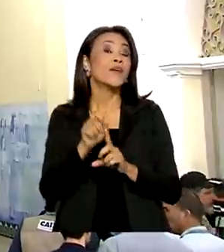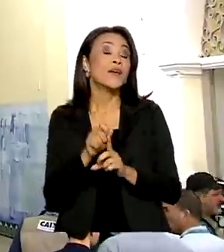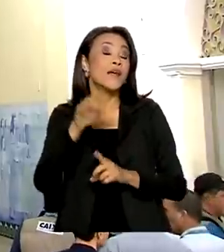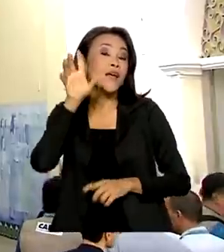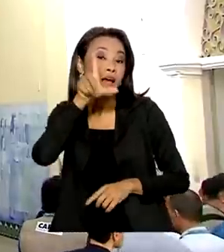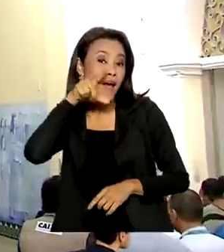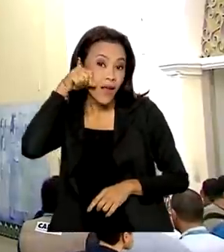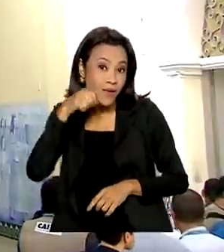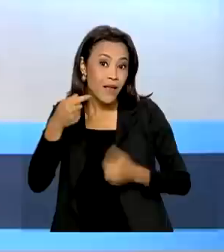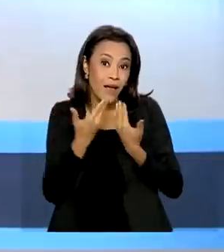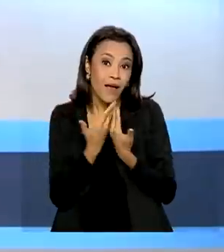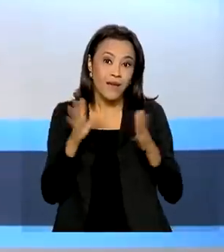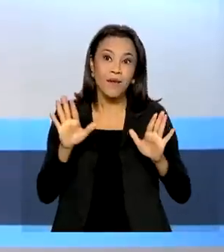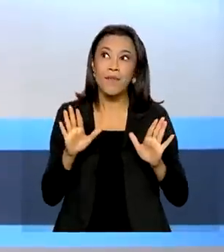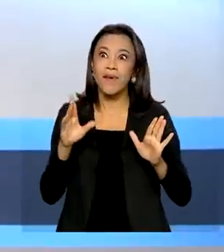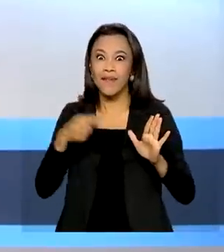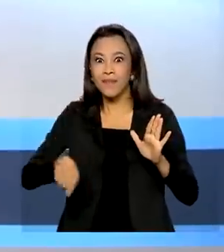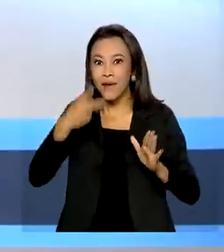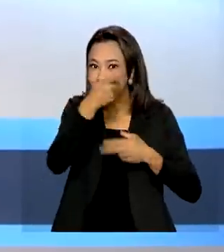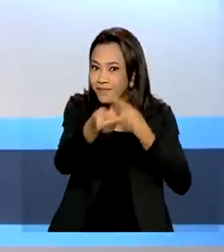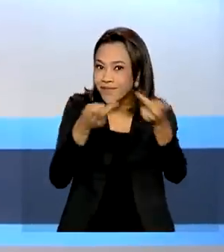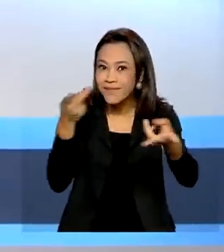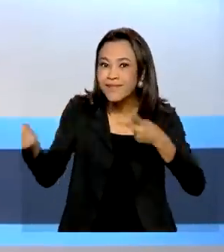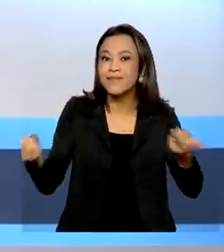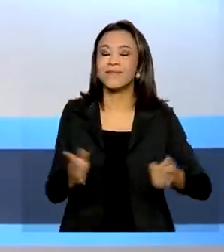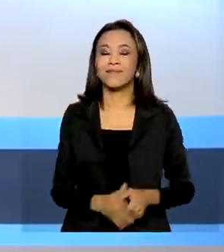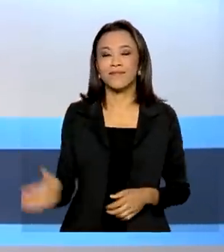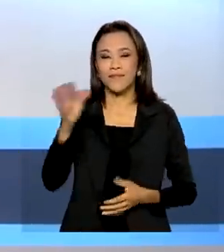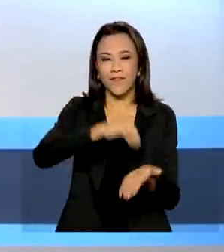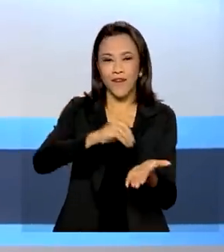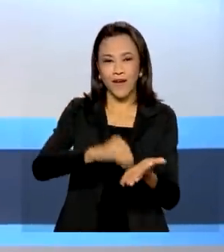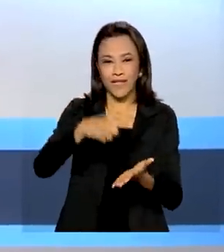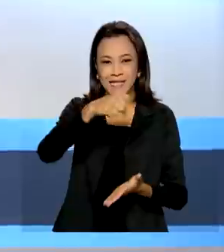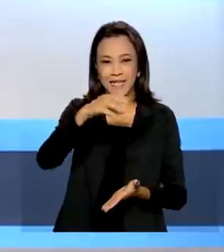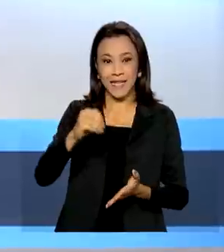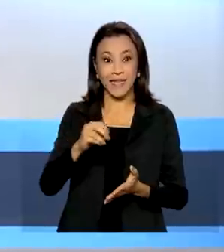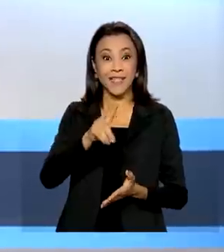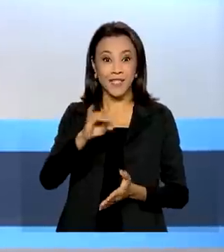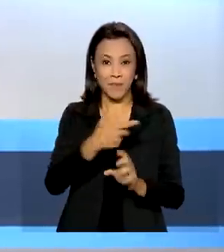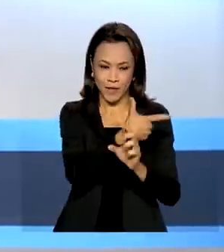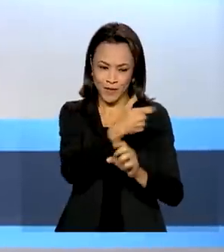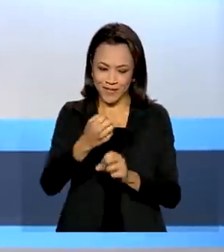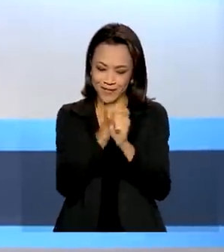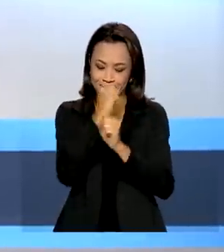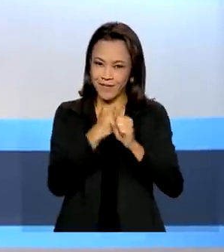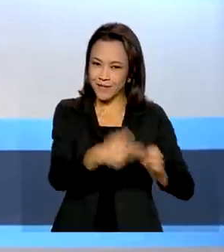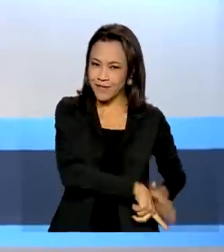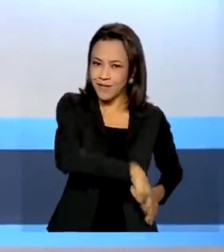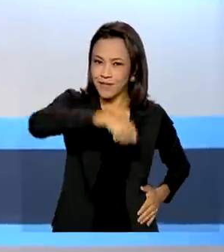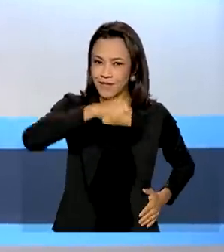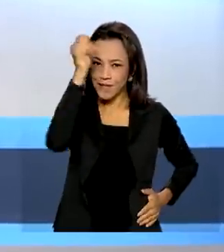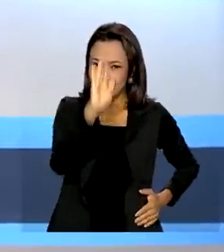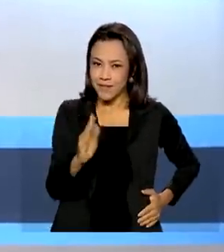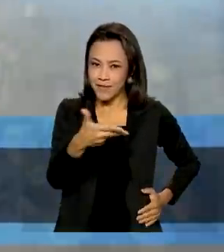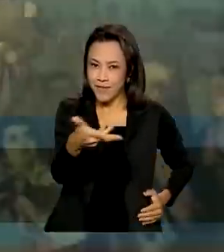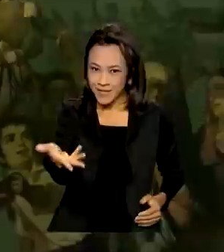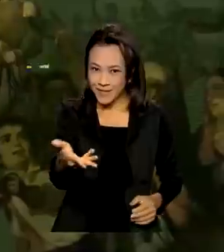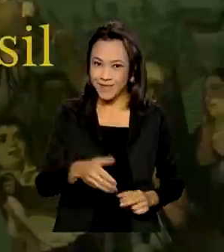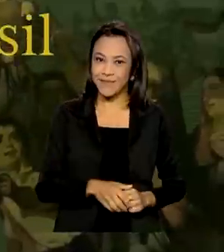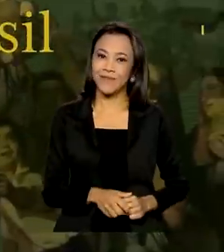reaberta para visitas. E faltam 70 dias para o bicentenário da independência do Brasil.